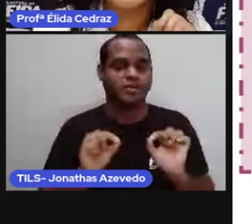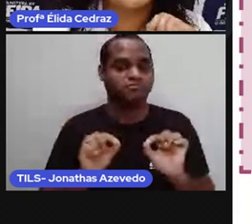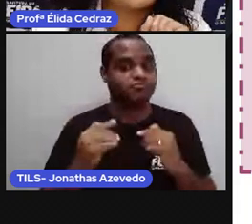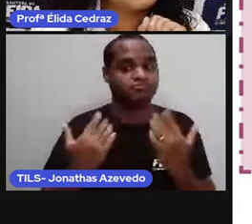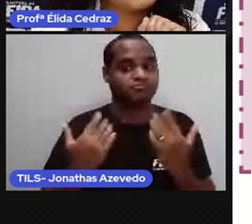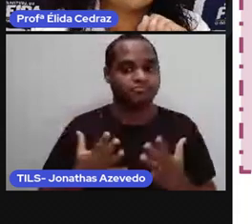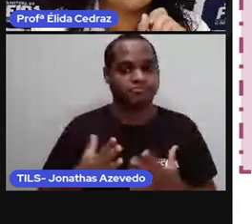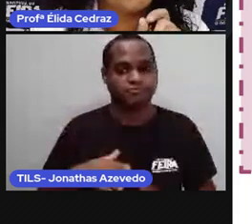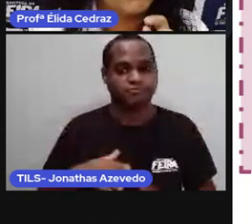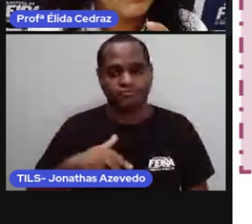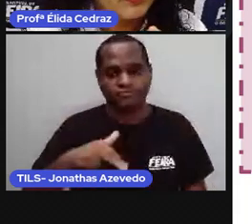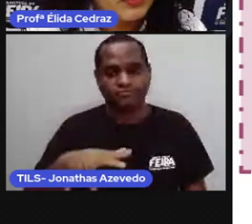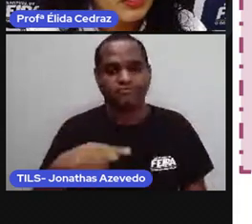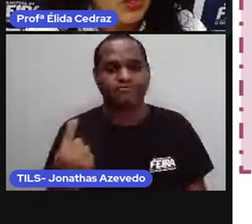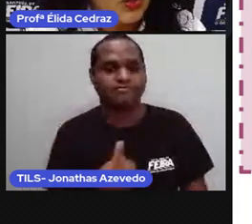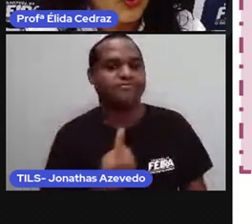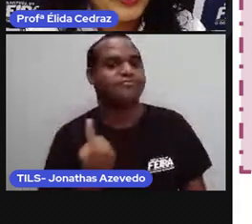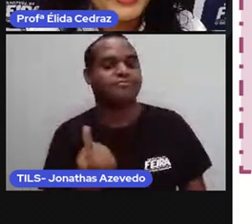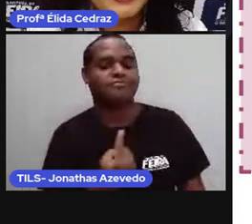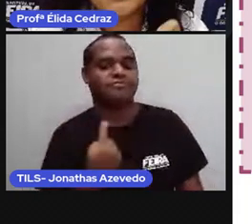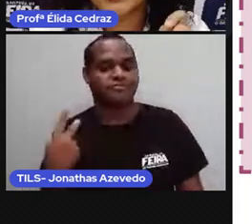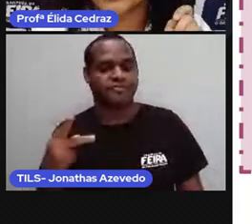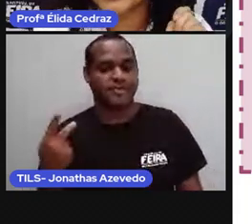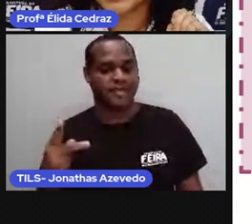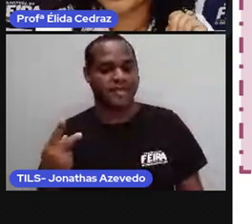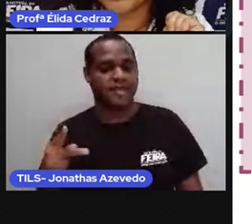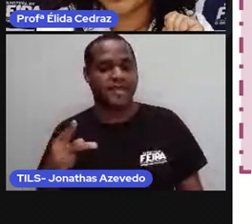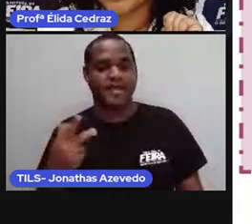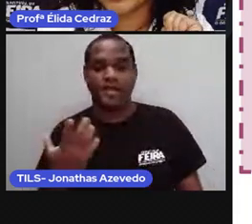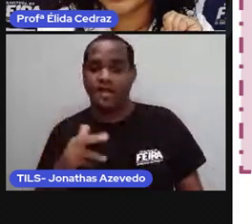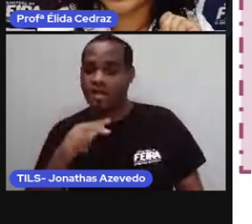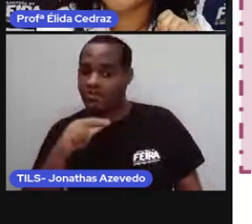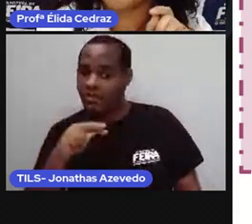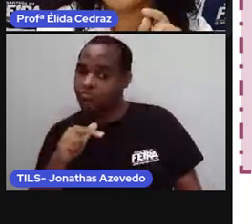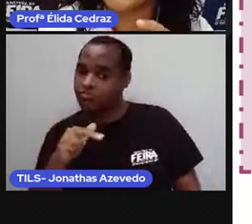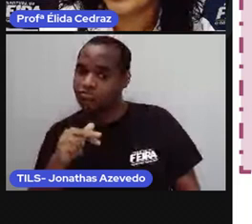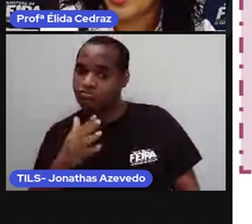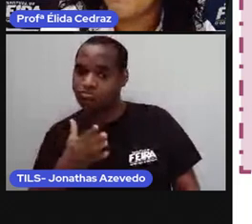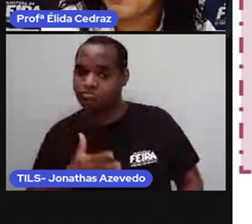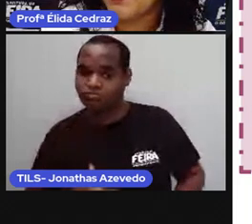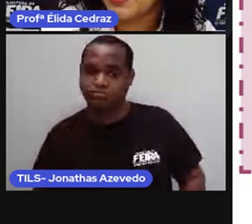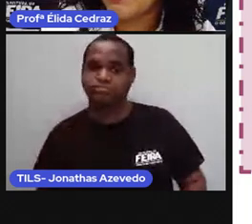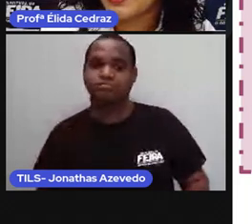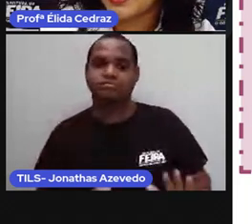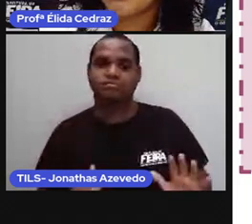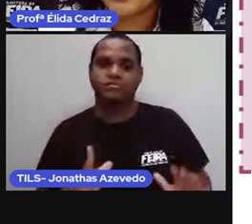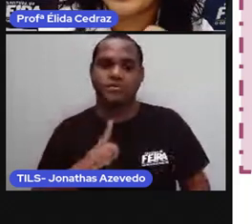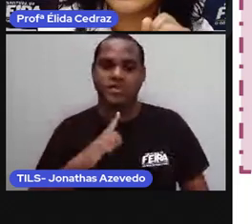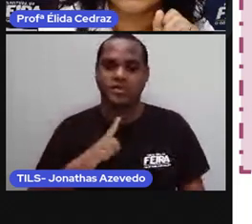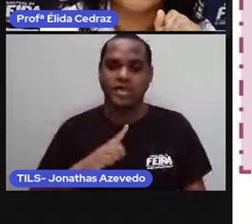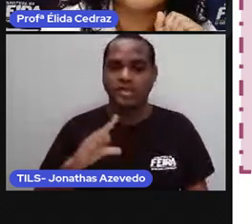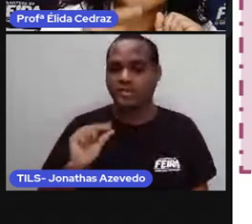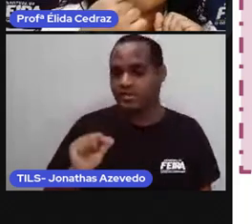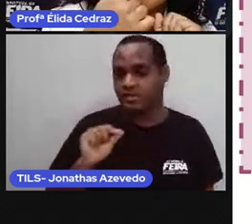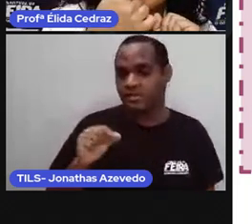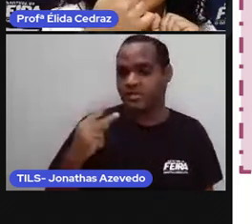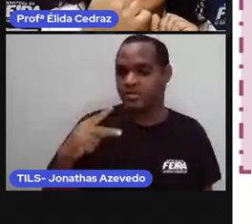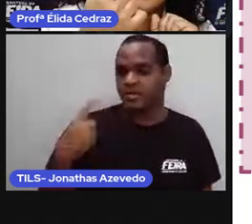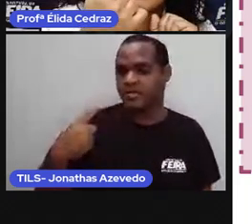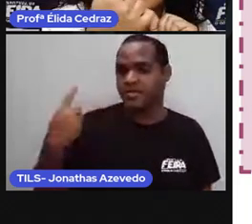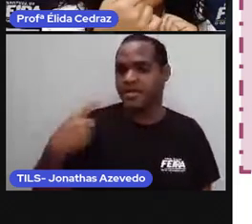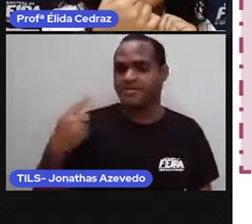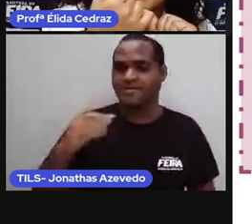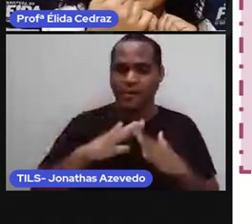sozinha, o nascimento do seu irmãozinho, a primeira vez que ela foi na escola, já foi